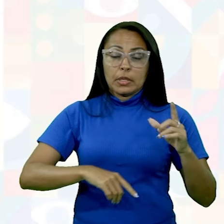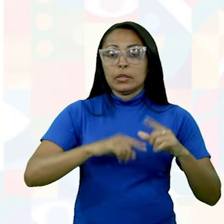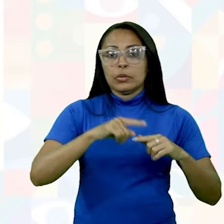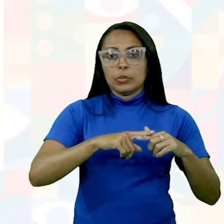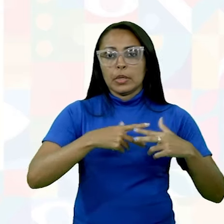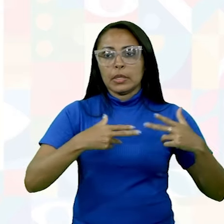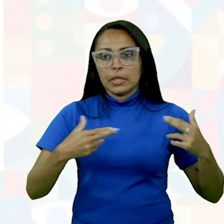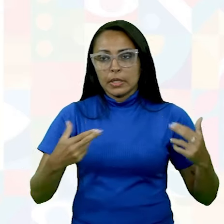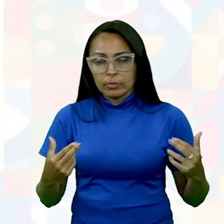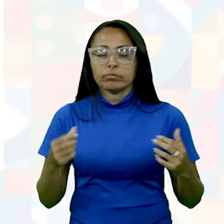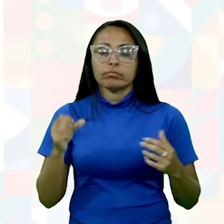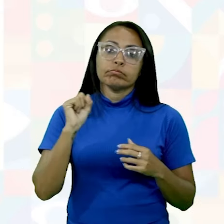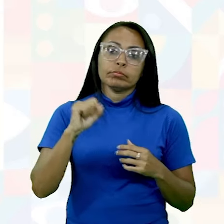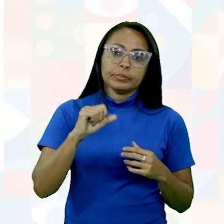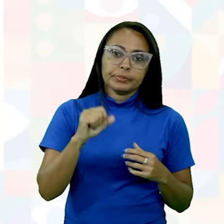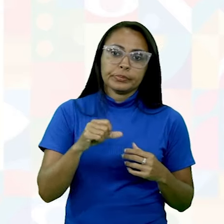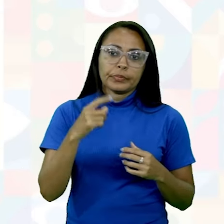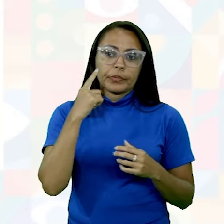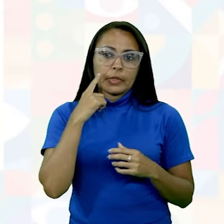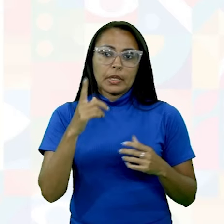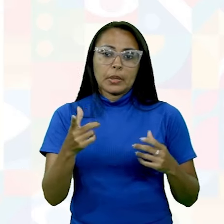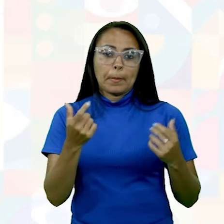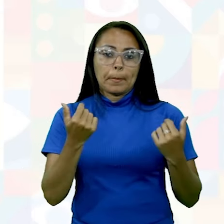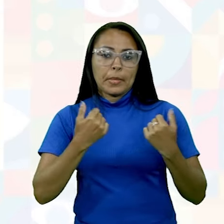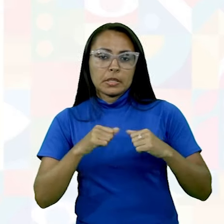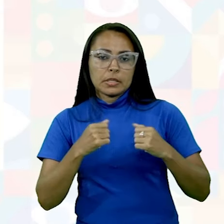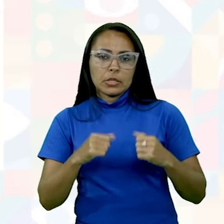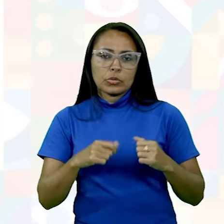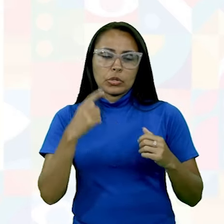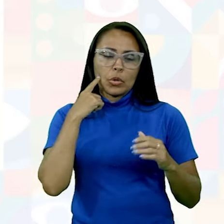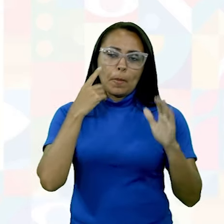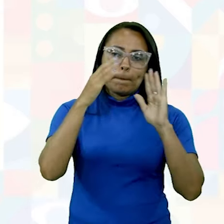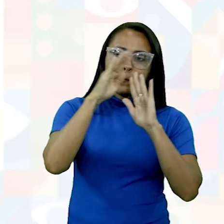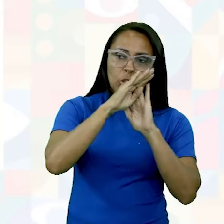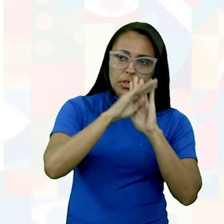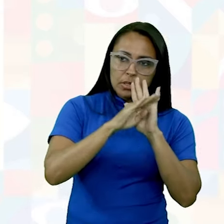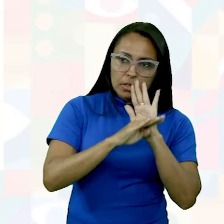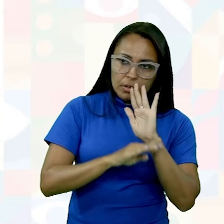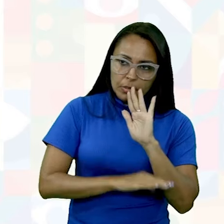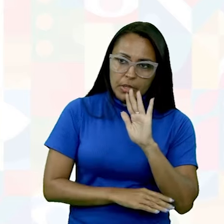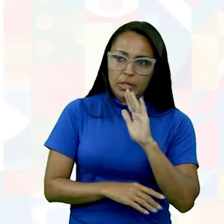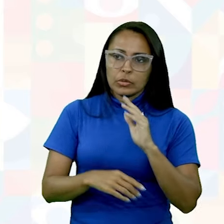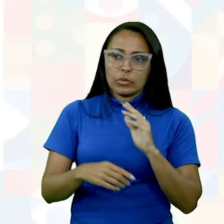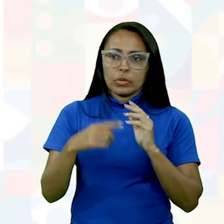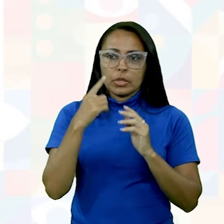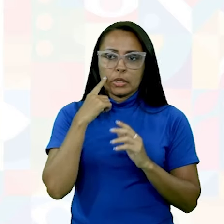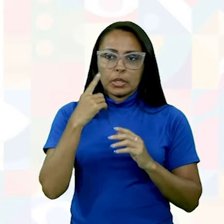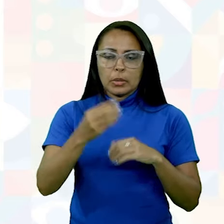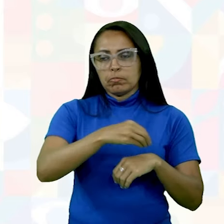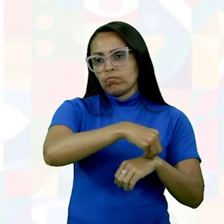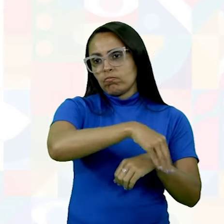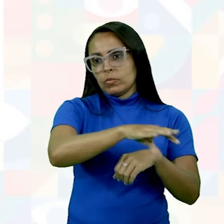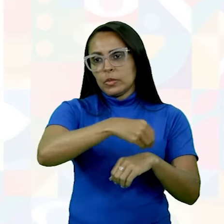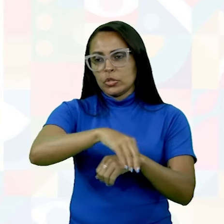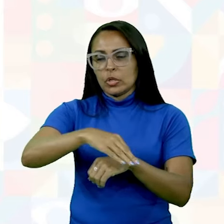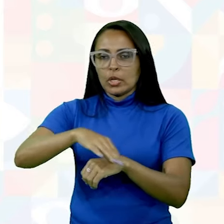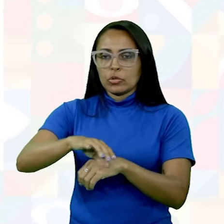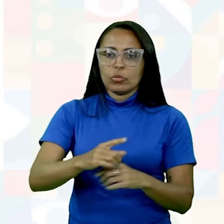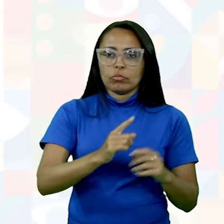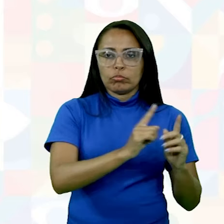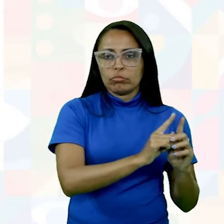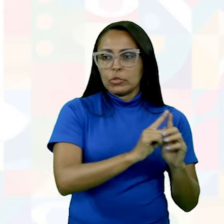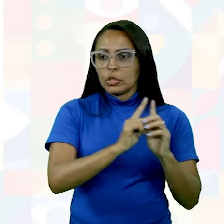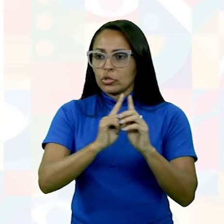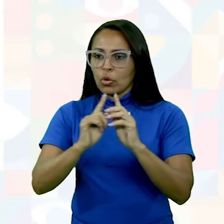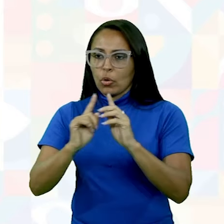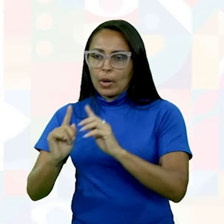Ele estando disponível, é feito sim o processamento do pedido, ou seja, o despacho, o deslocamento da origem